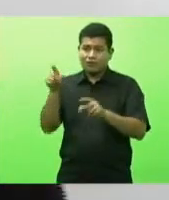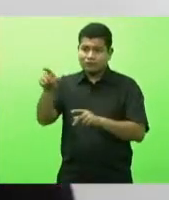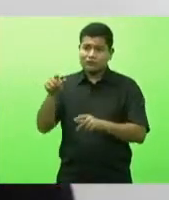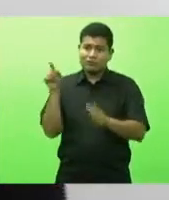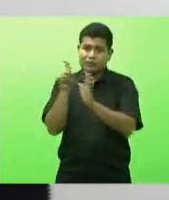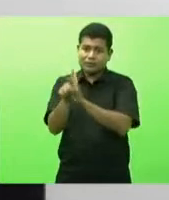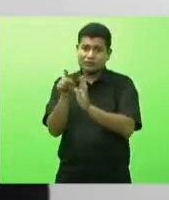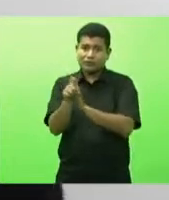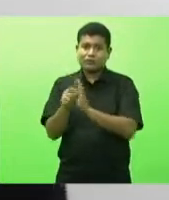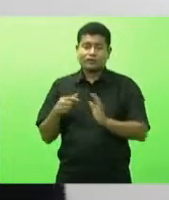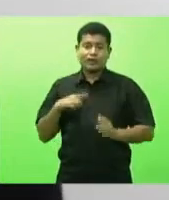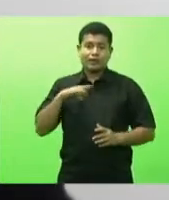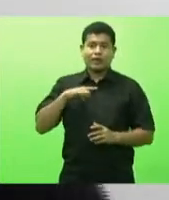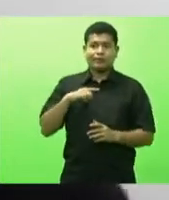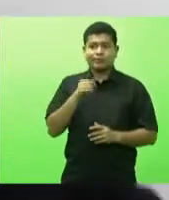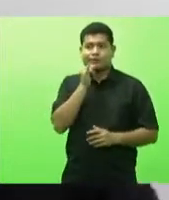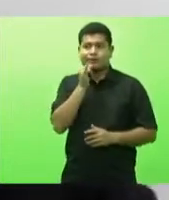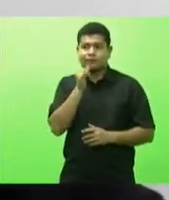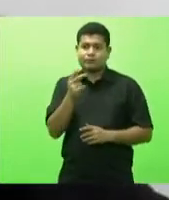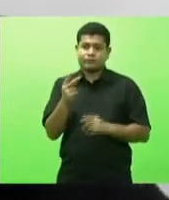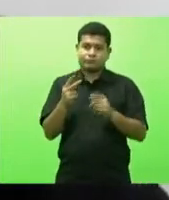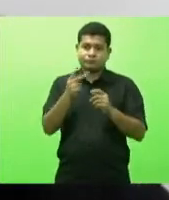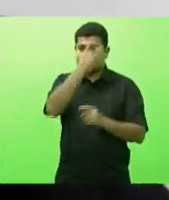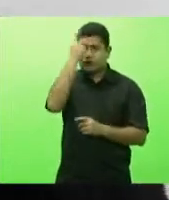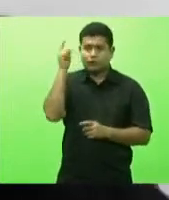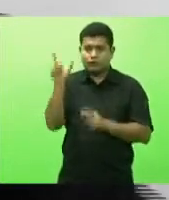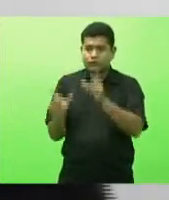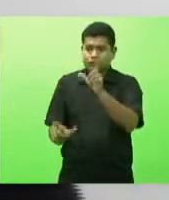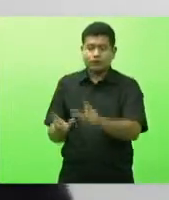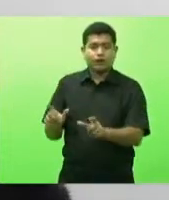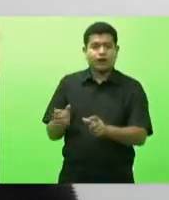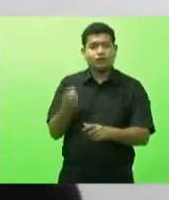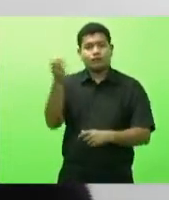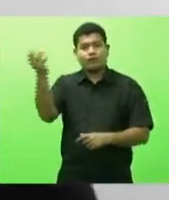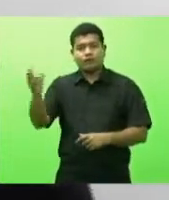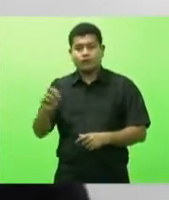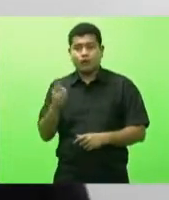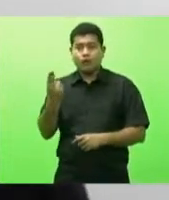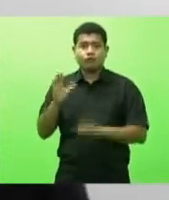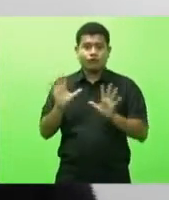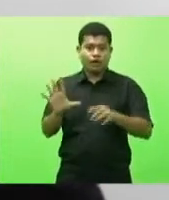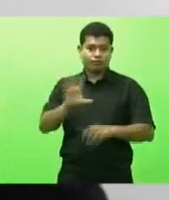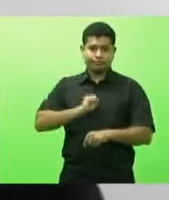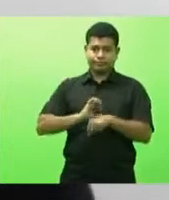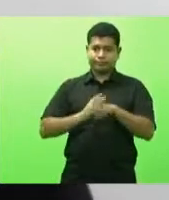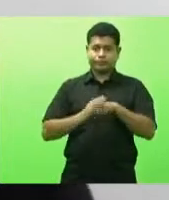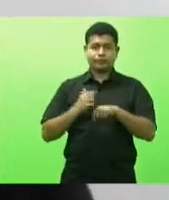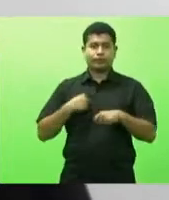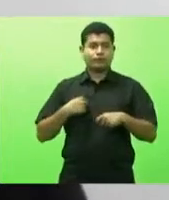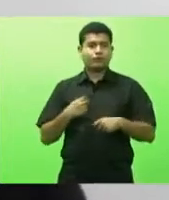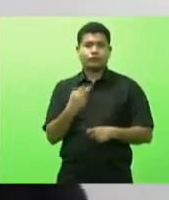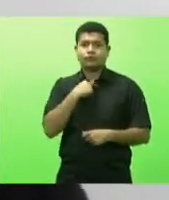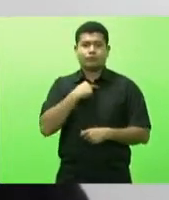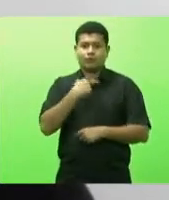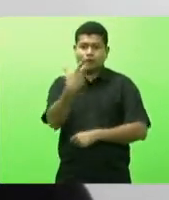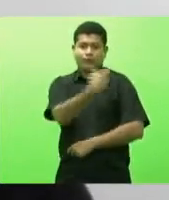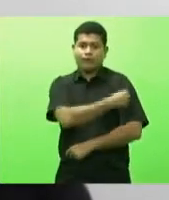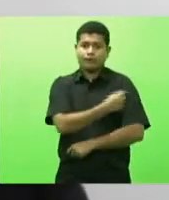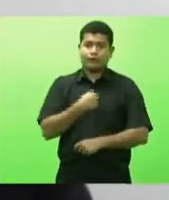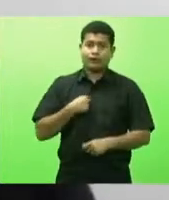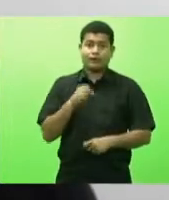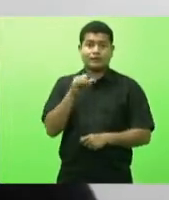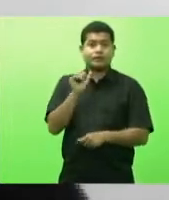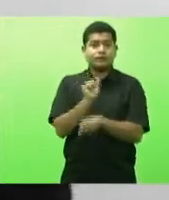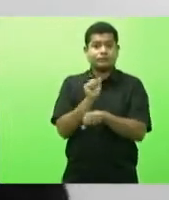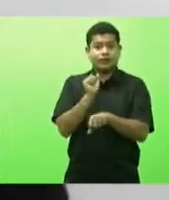viajando ou com covid ou etc é preciso ampliar essa base se nós esperarmos vacinar todos os acima